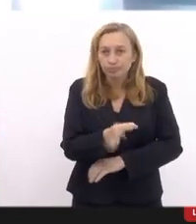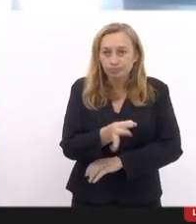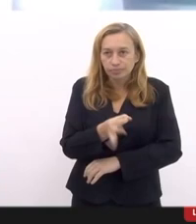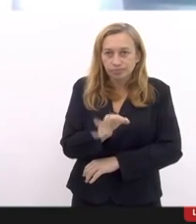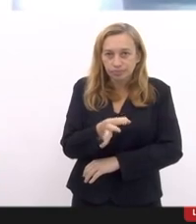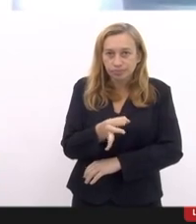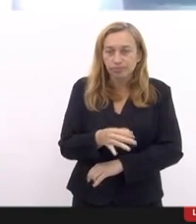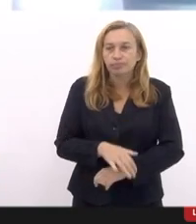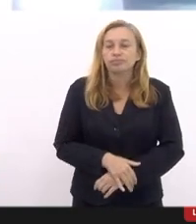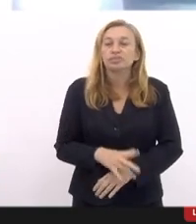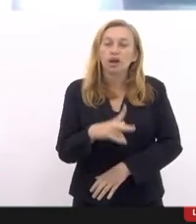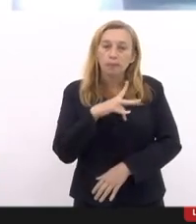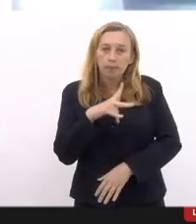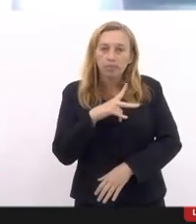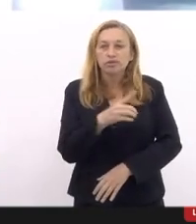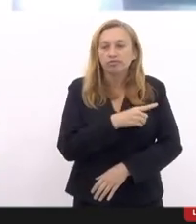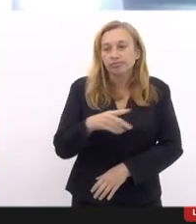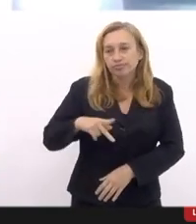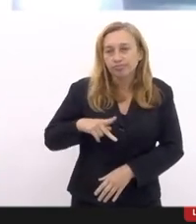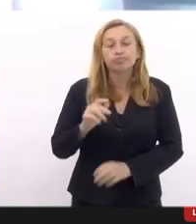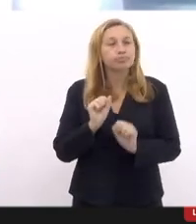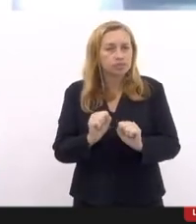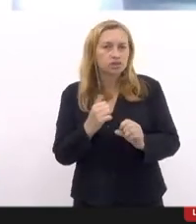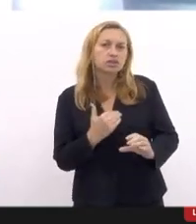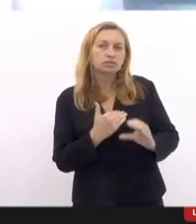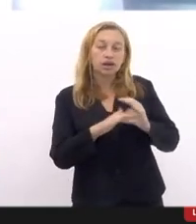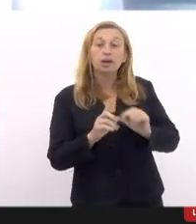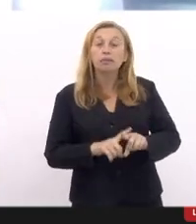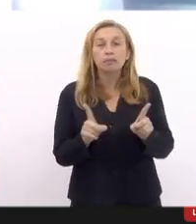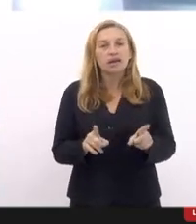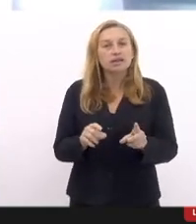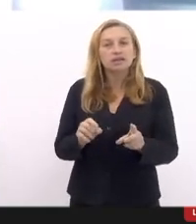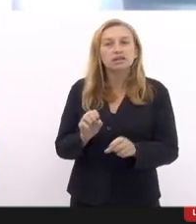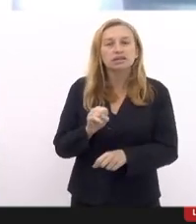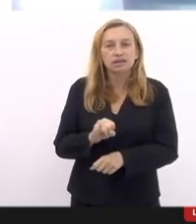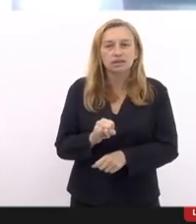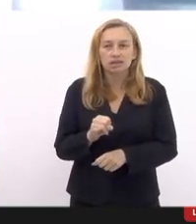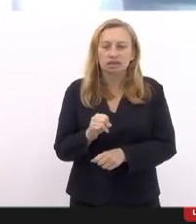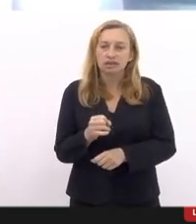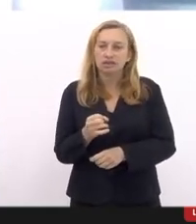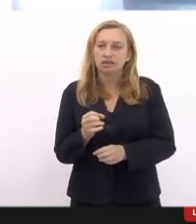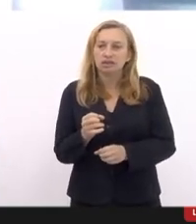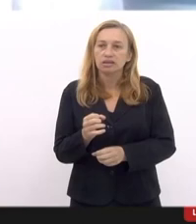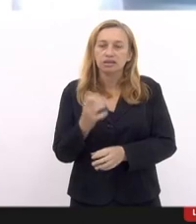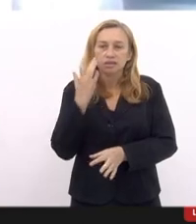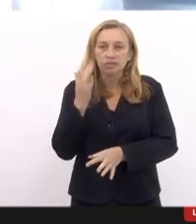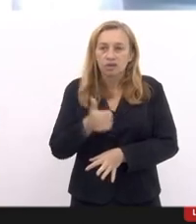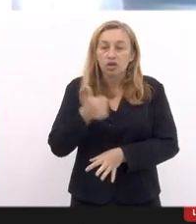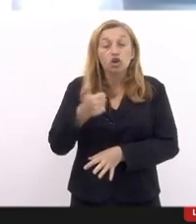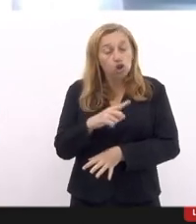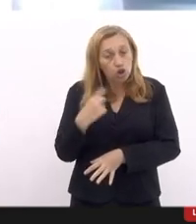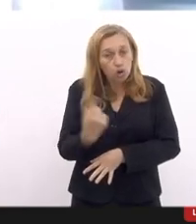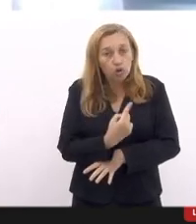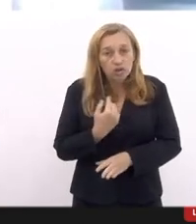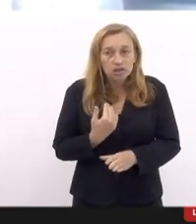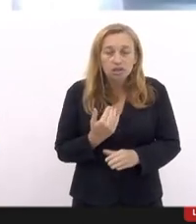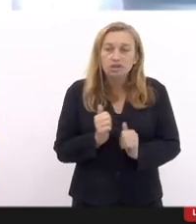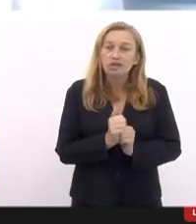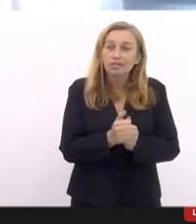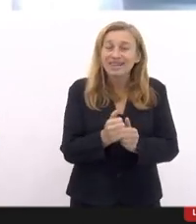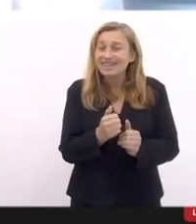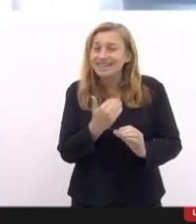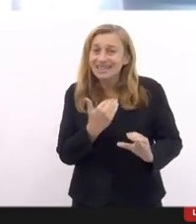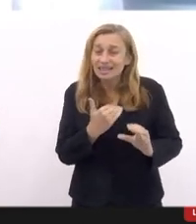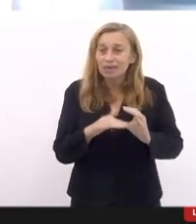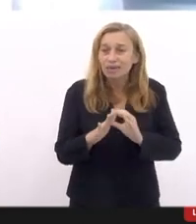ou a própria defensoria também pode encaminhar, mas, se preferir, nós, Poder Legislativo, podemos encaminhar diretamente